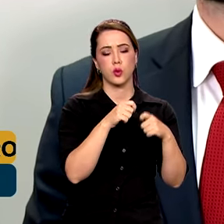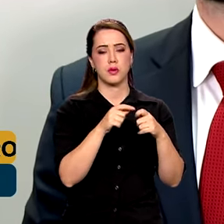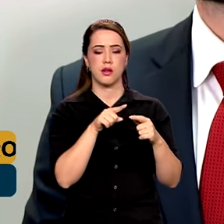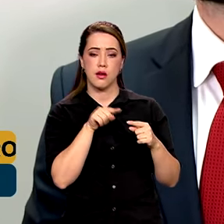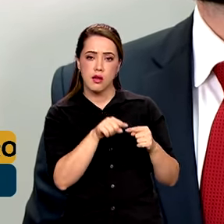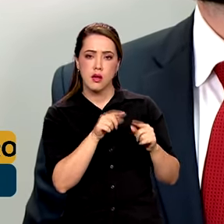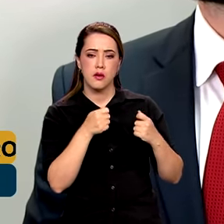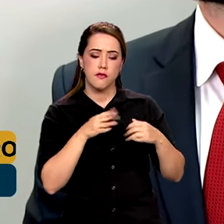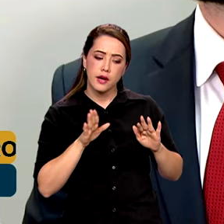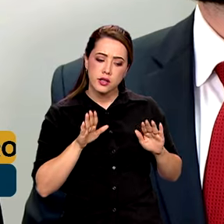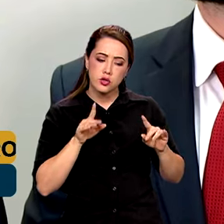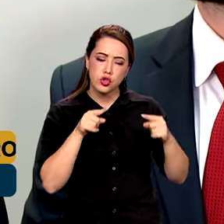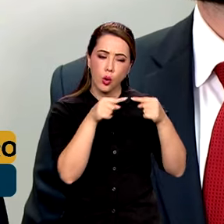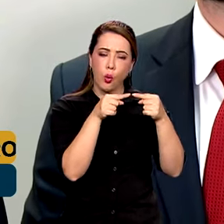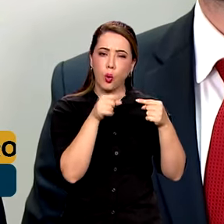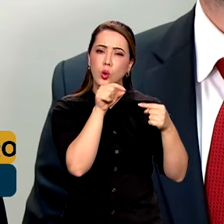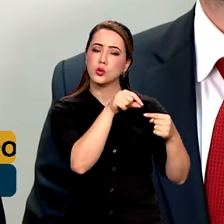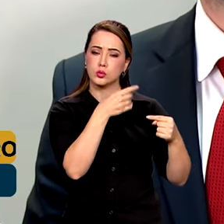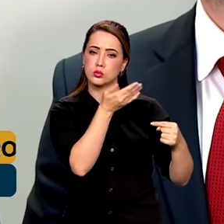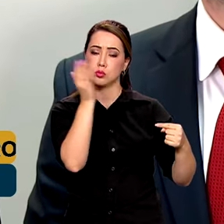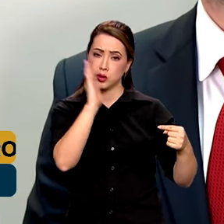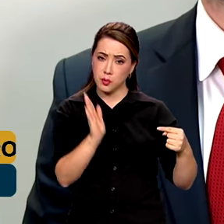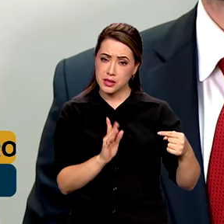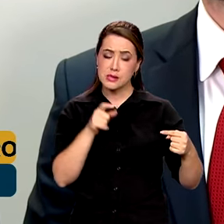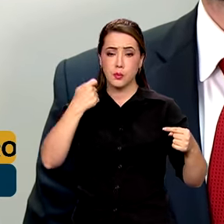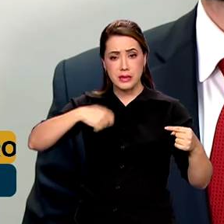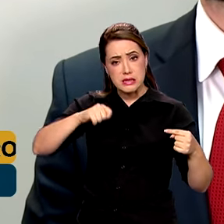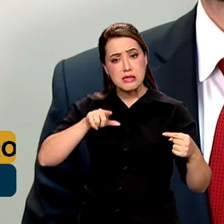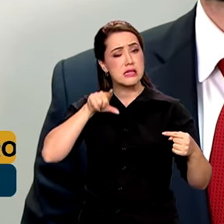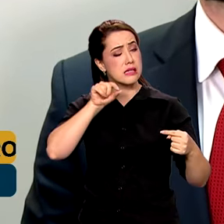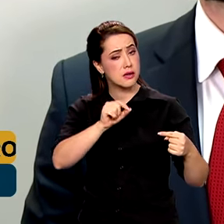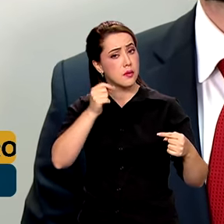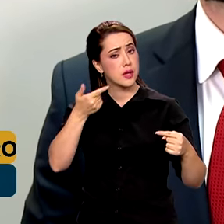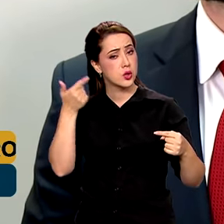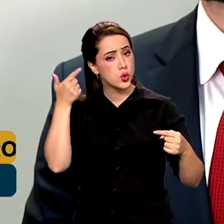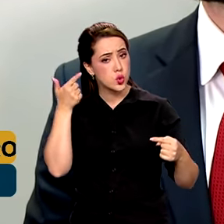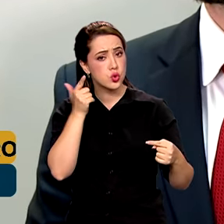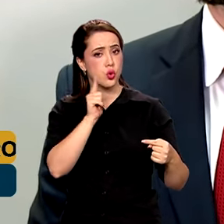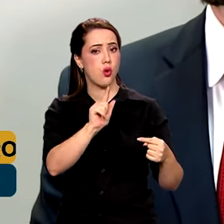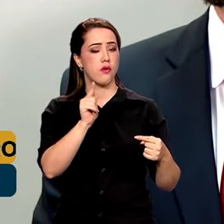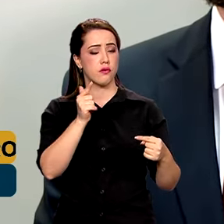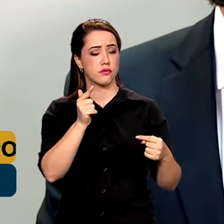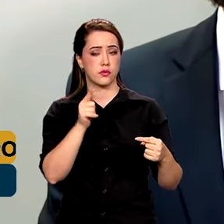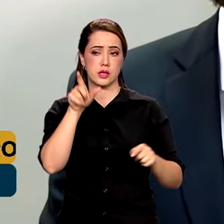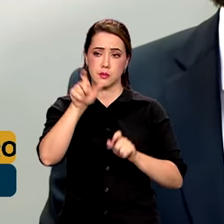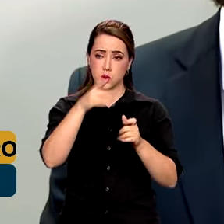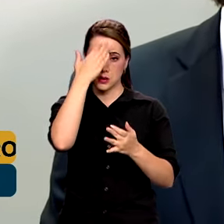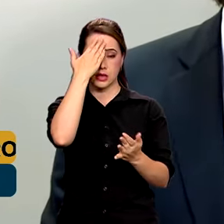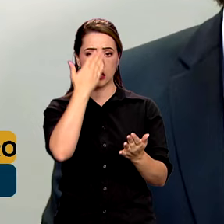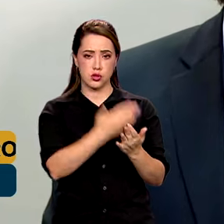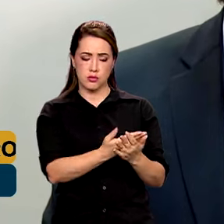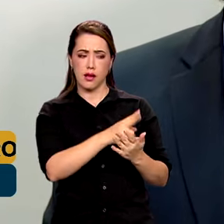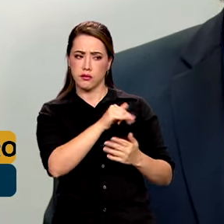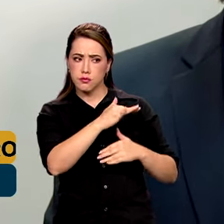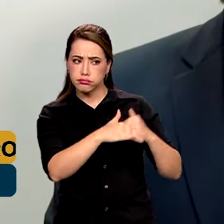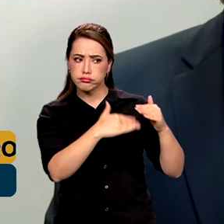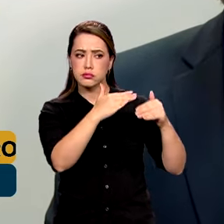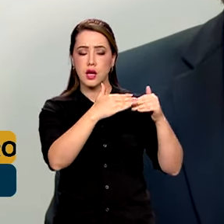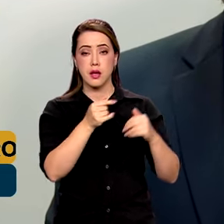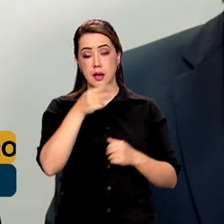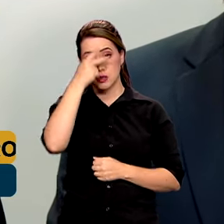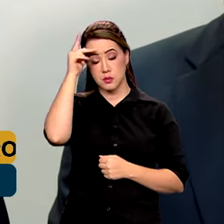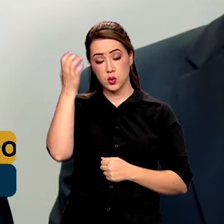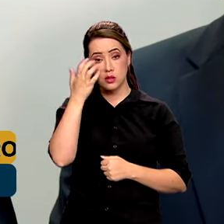direção, vai ao encontro do que o Brasil precisa para restabelecer a confiança, atrair